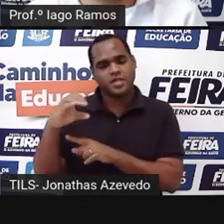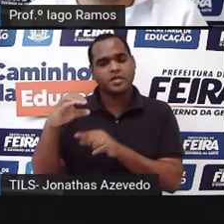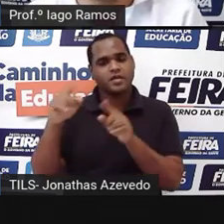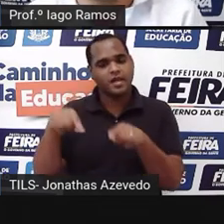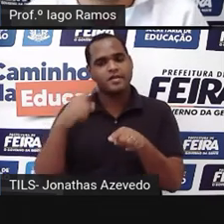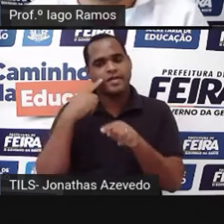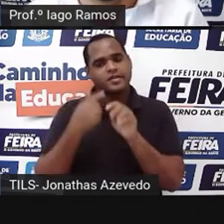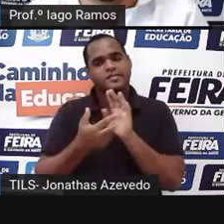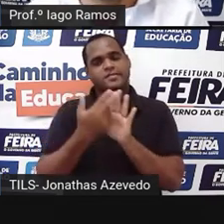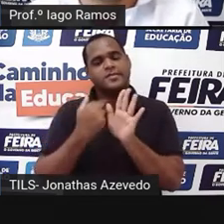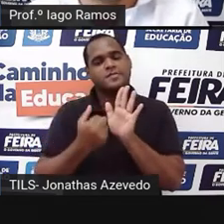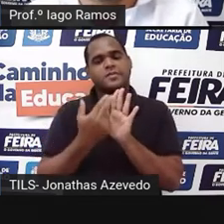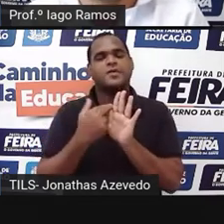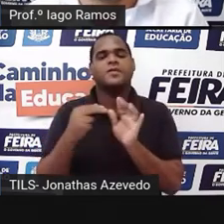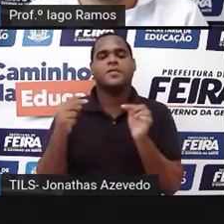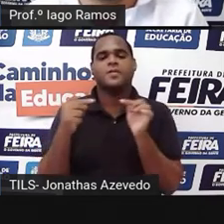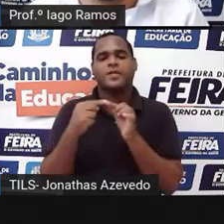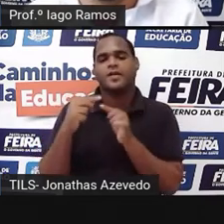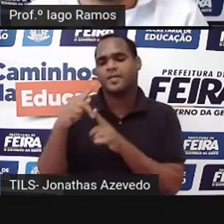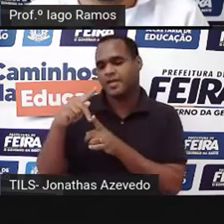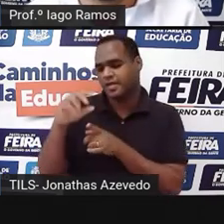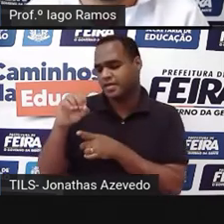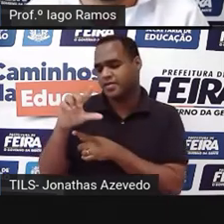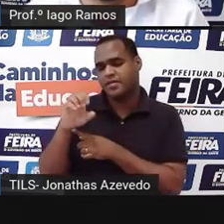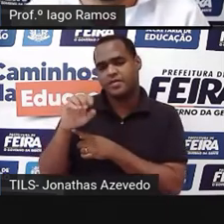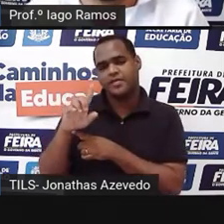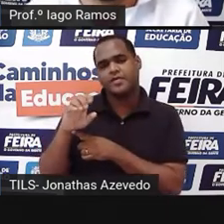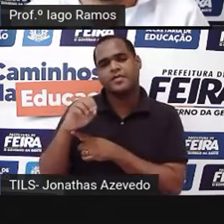tá ali uma figura, é um polígono que tem